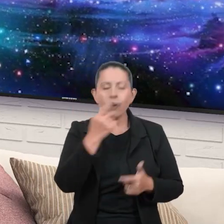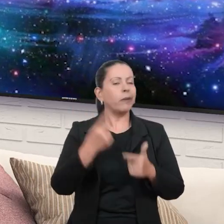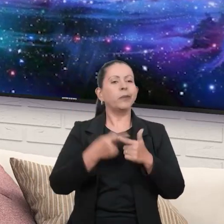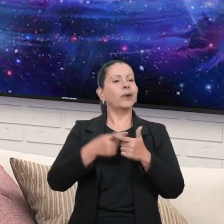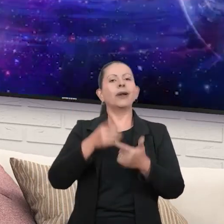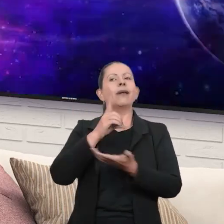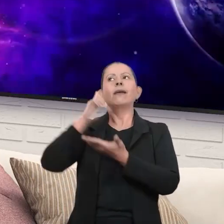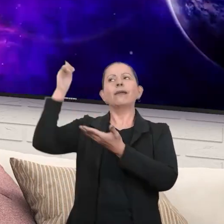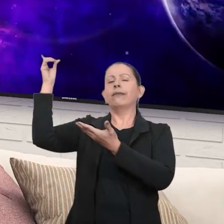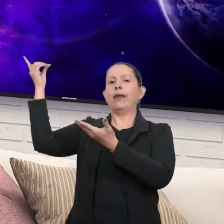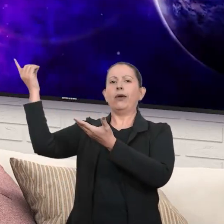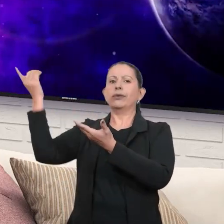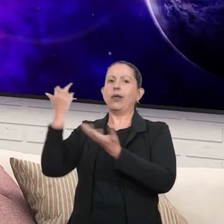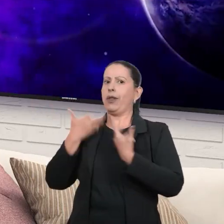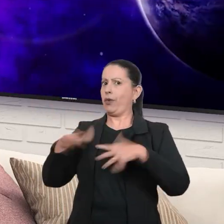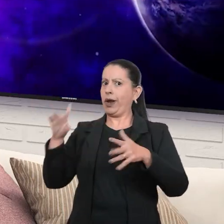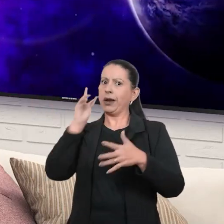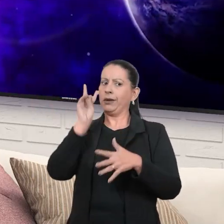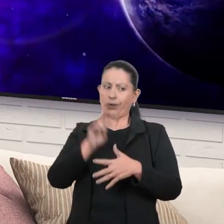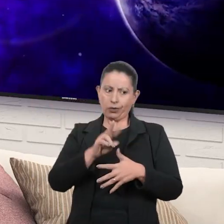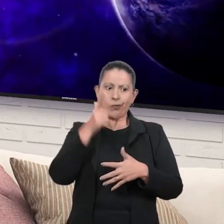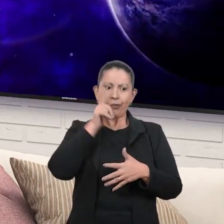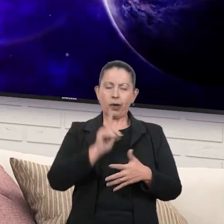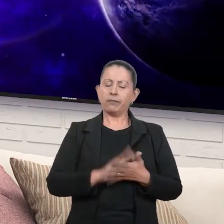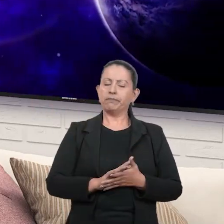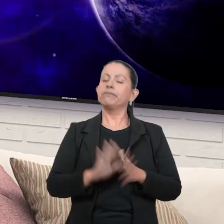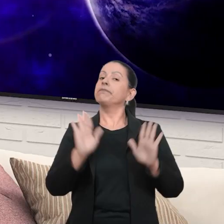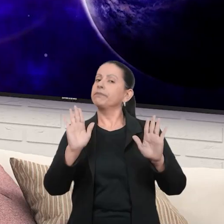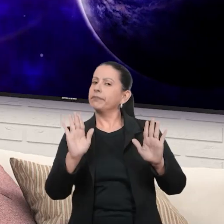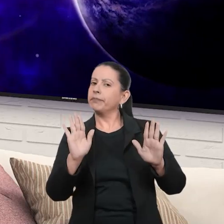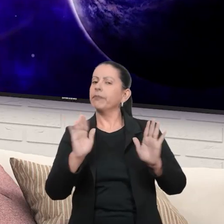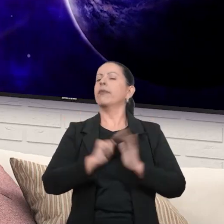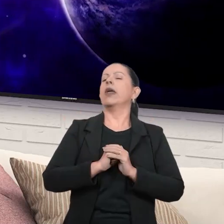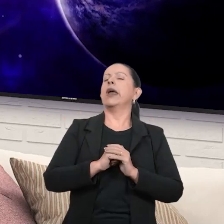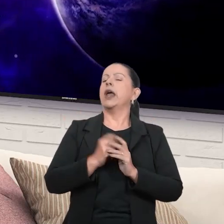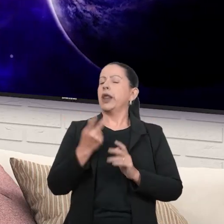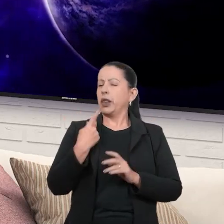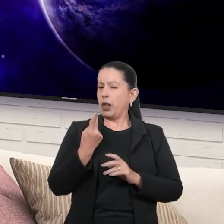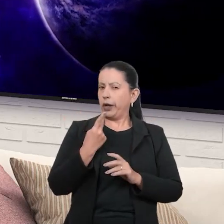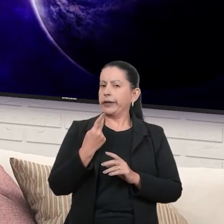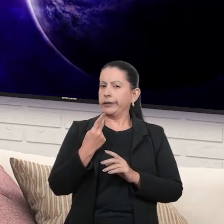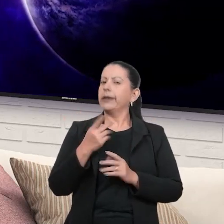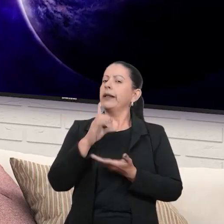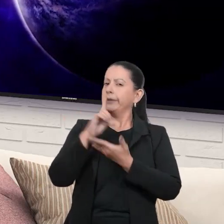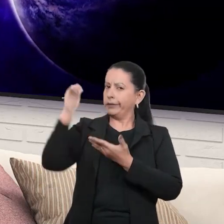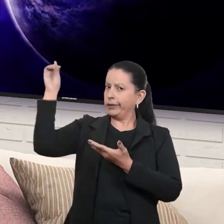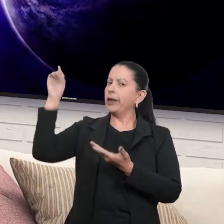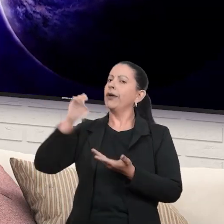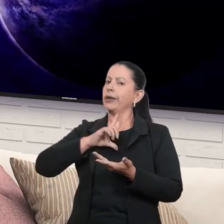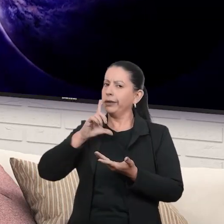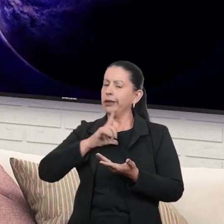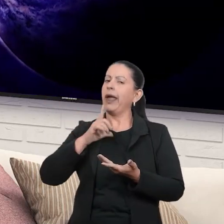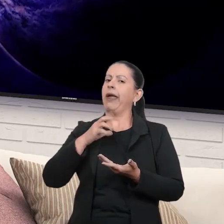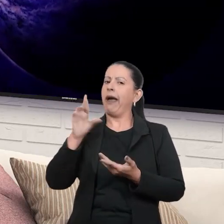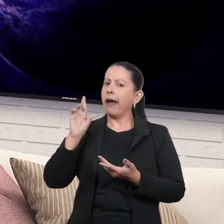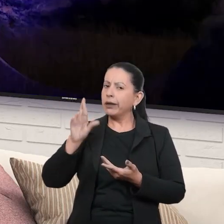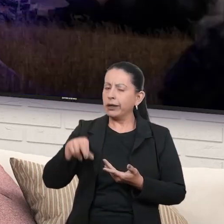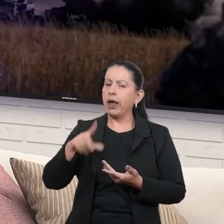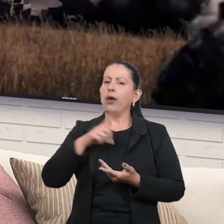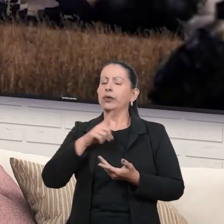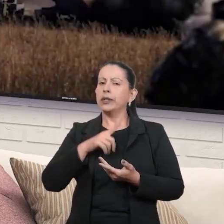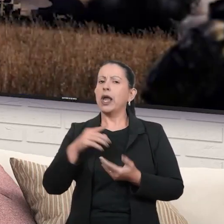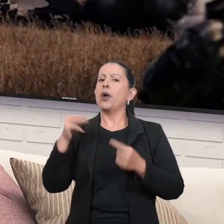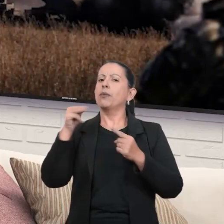Deus assim não nos permitiu. Fica entre nós. Ele tem lá suas razões, os seus motivos, não tem?